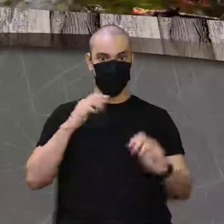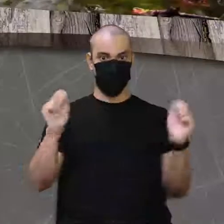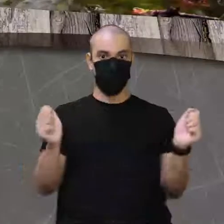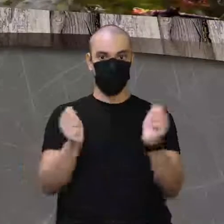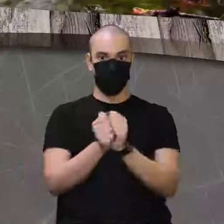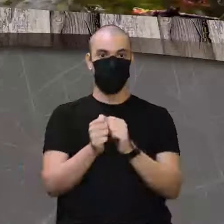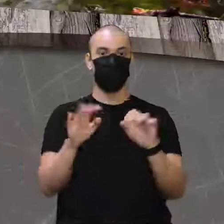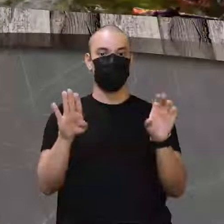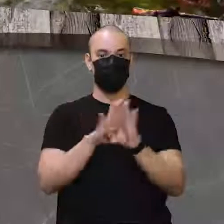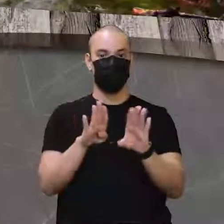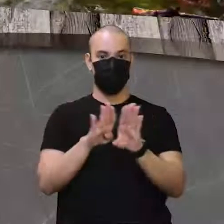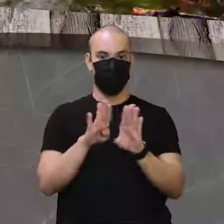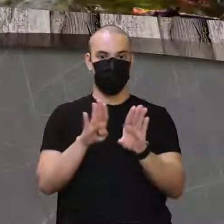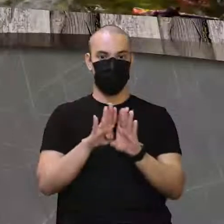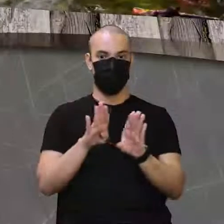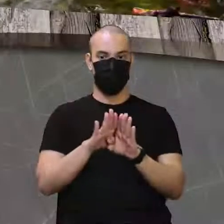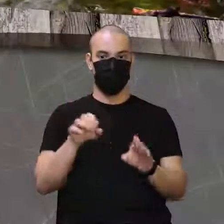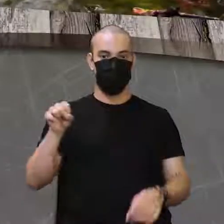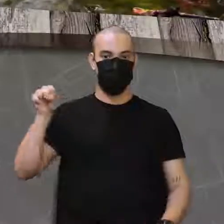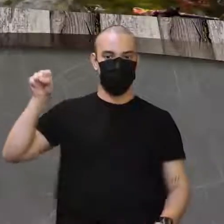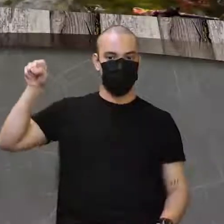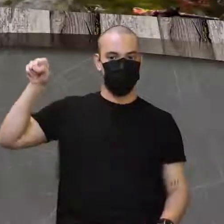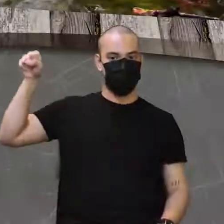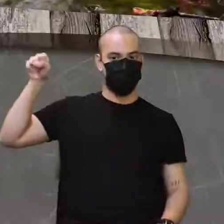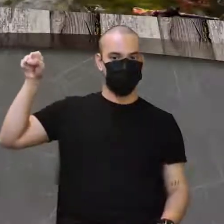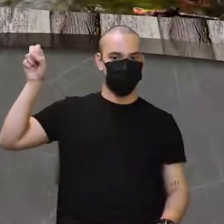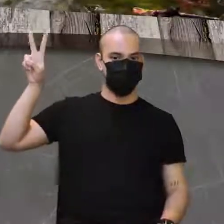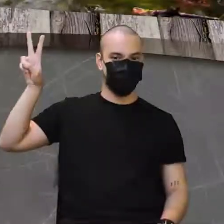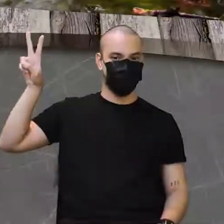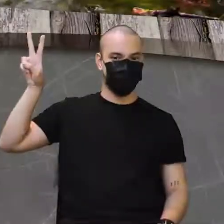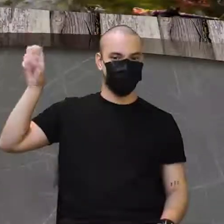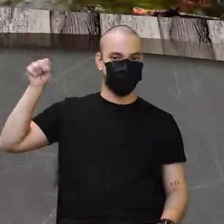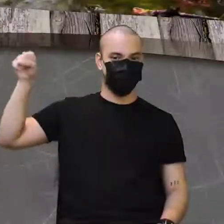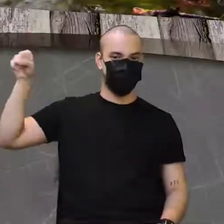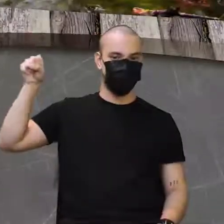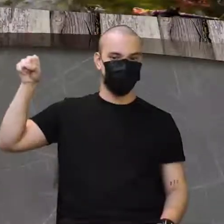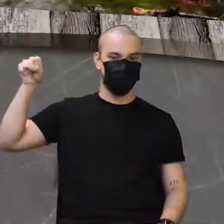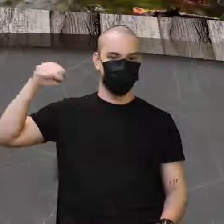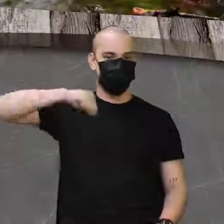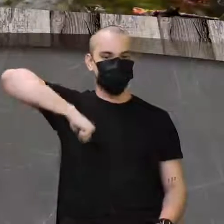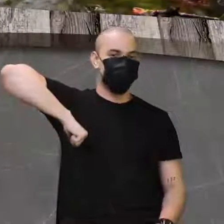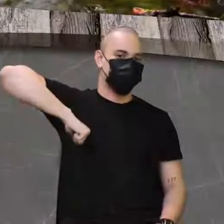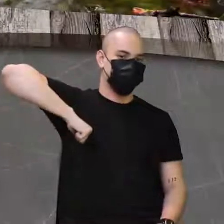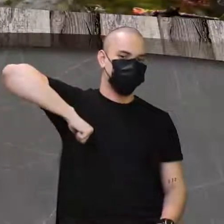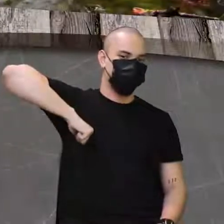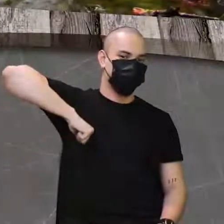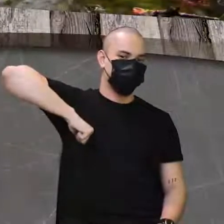com o nosso... Cadê? Troca aqui. Isso, Vitão. Ó, dom.